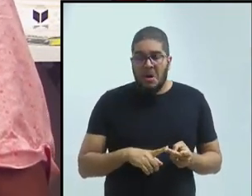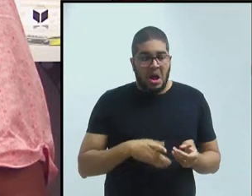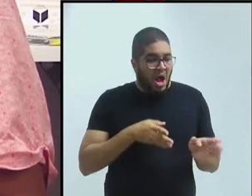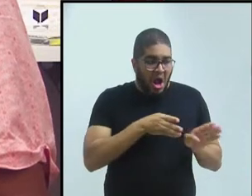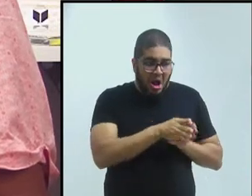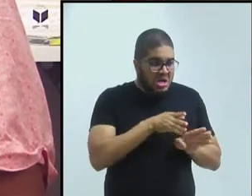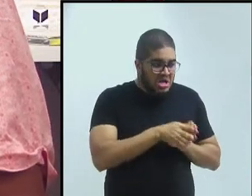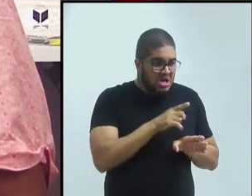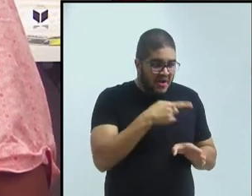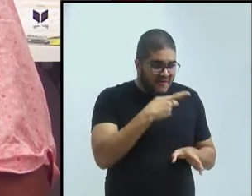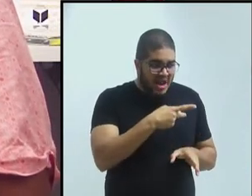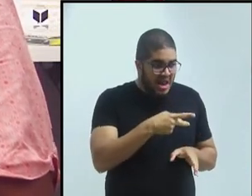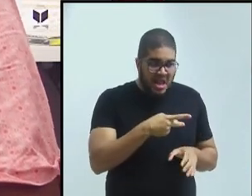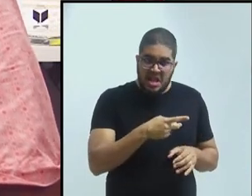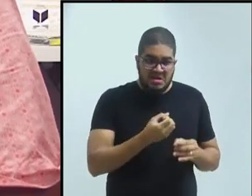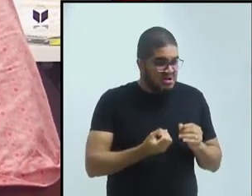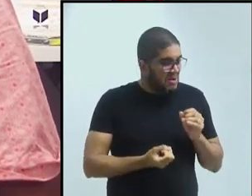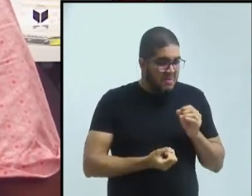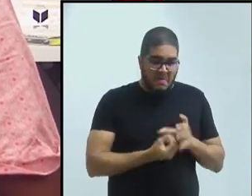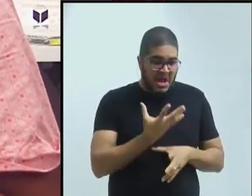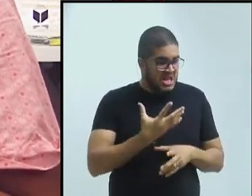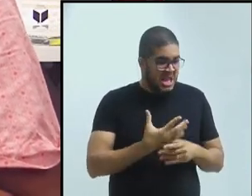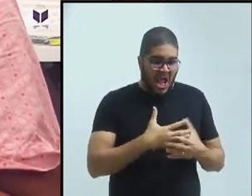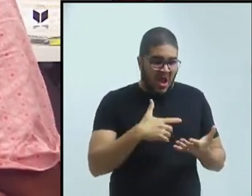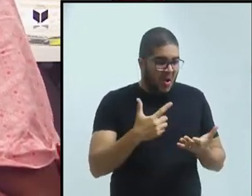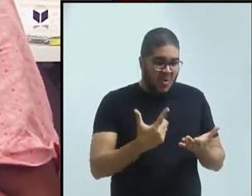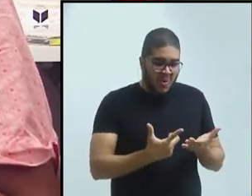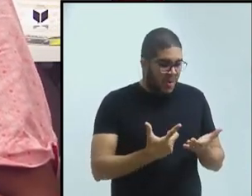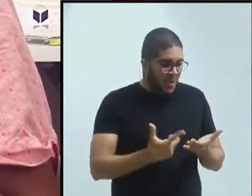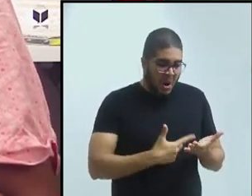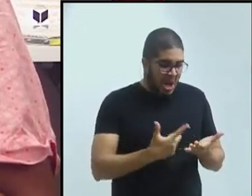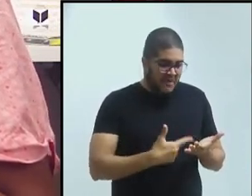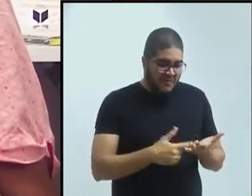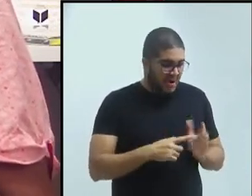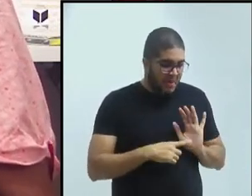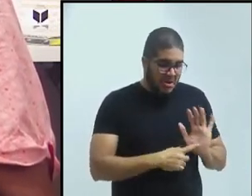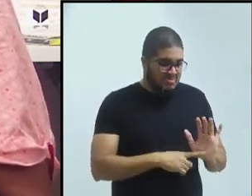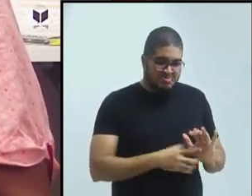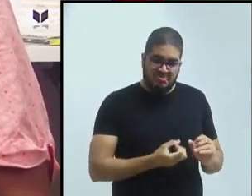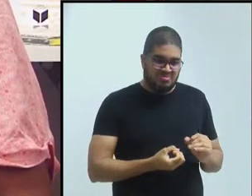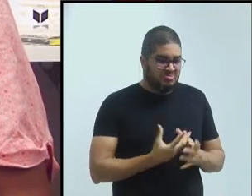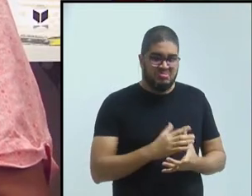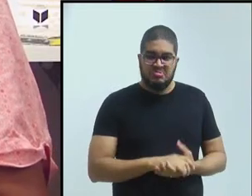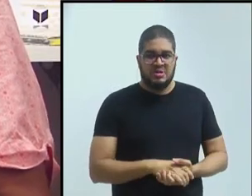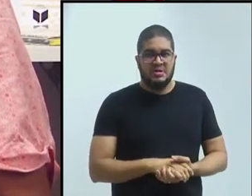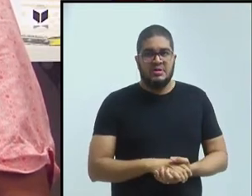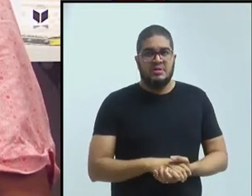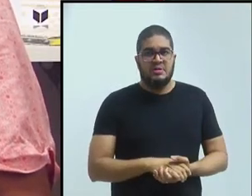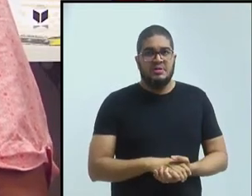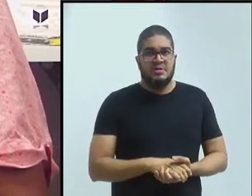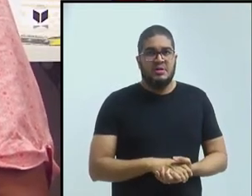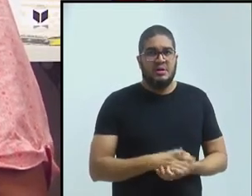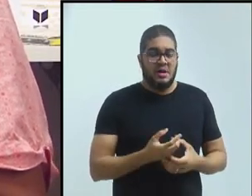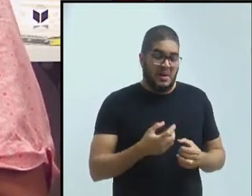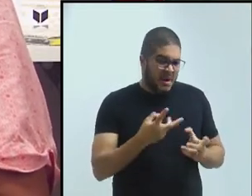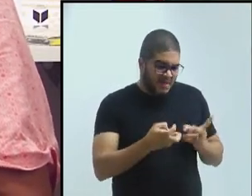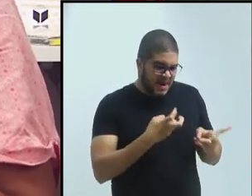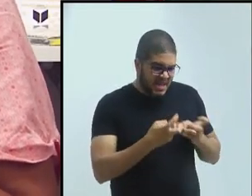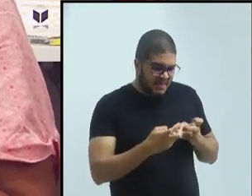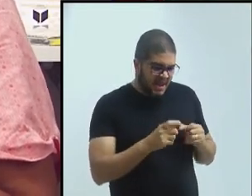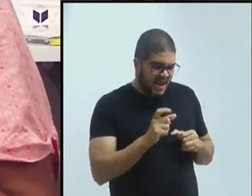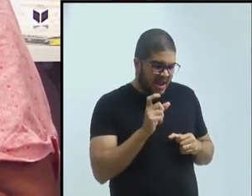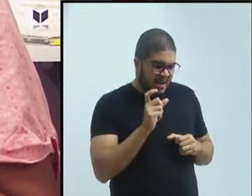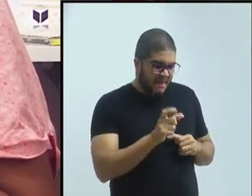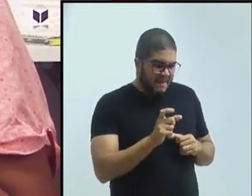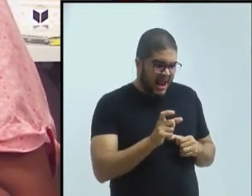dado, as leituras que eu tinha mandado não apareciam. E ali no meio do trabalho eu também percebo que tem umas palavras que parecem que estão